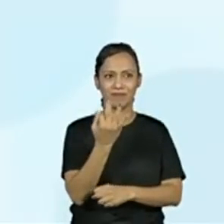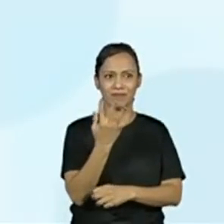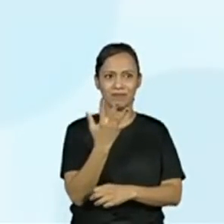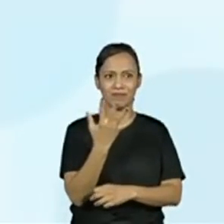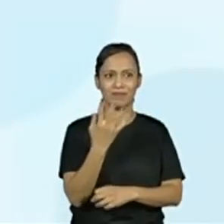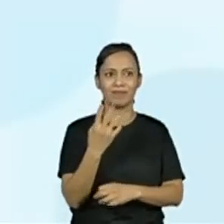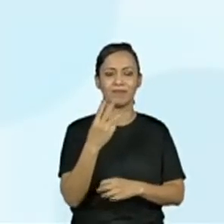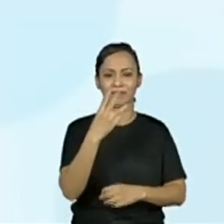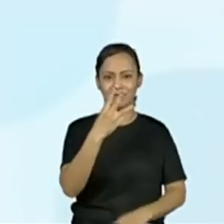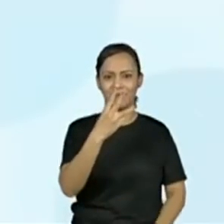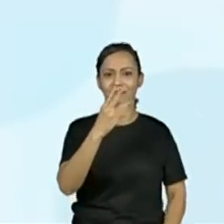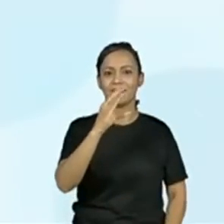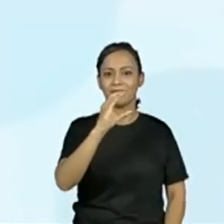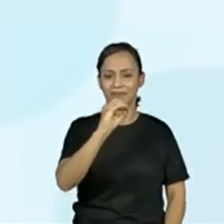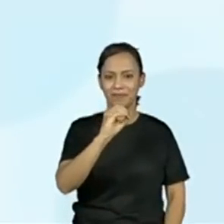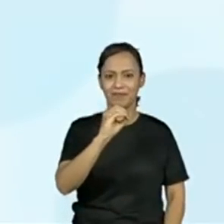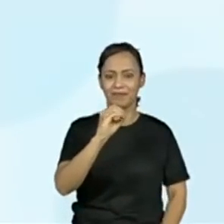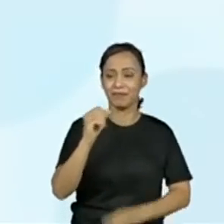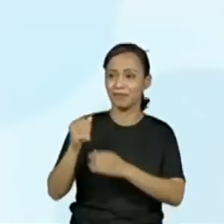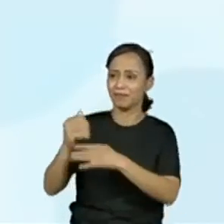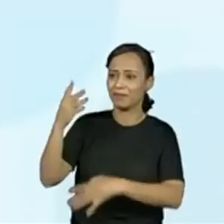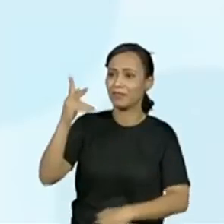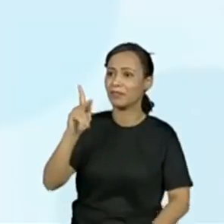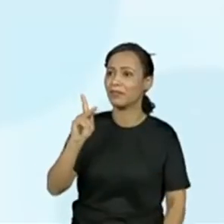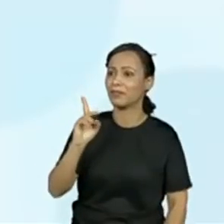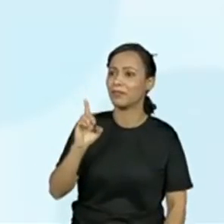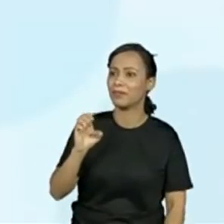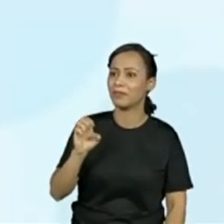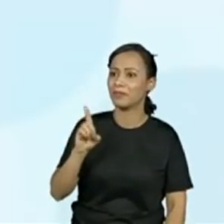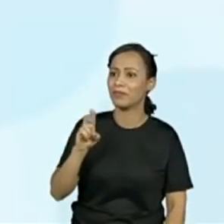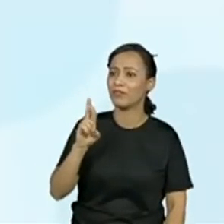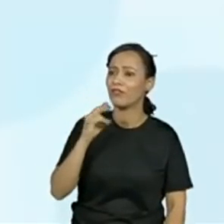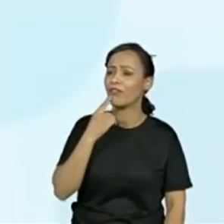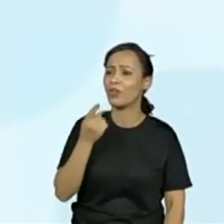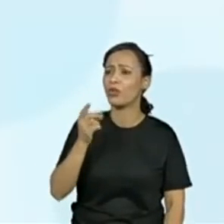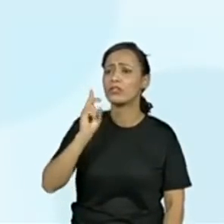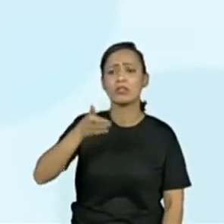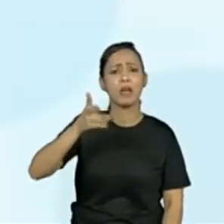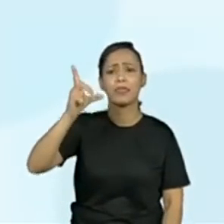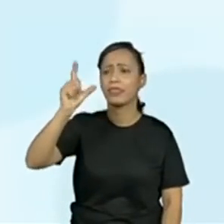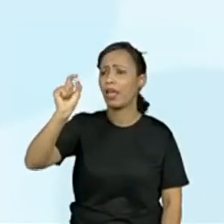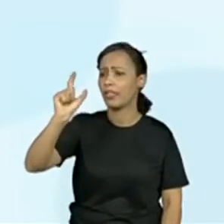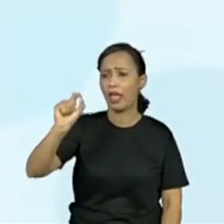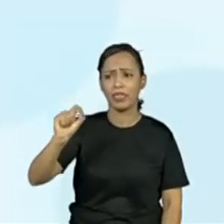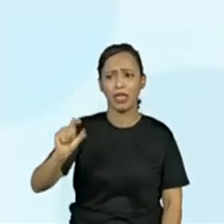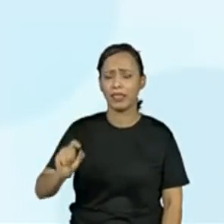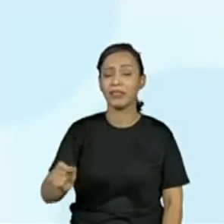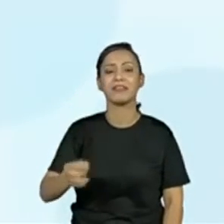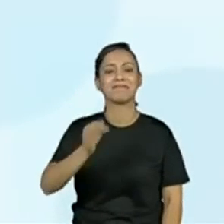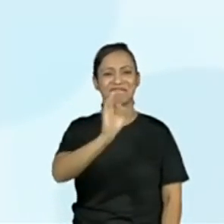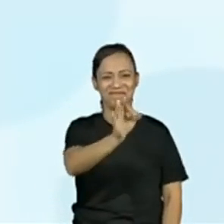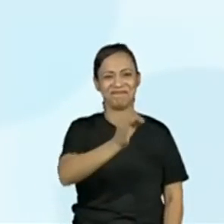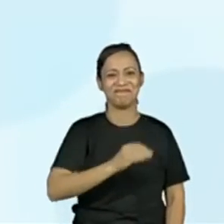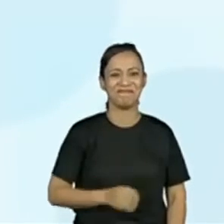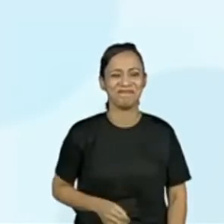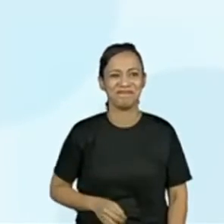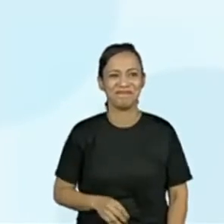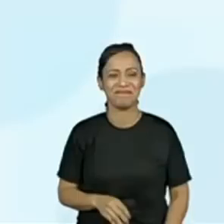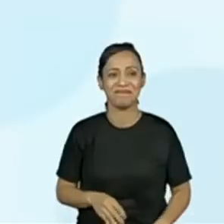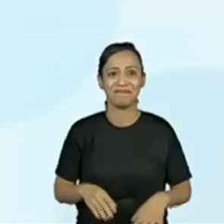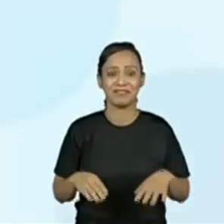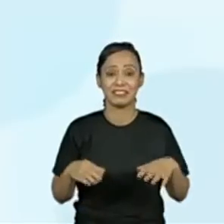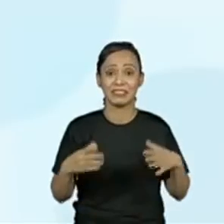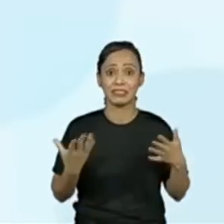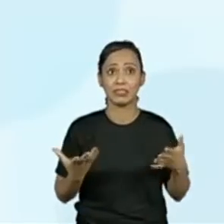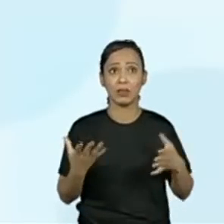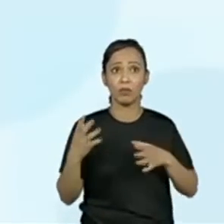É igual a 30. Vai me resultar em 30. Muito bem. Ficou fácil agora, não é? Porque são as dezenas cheias. Então